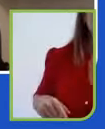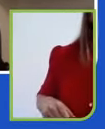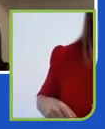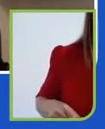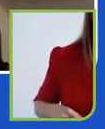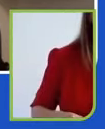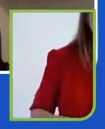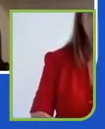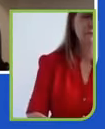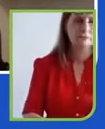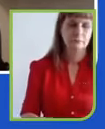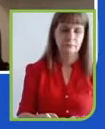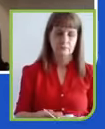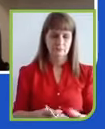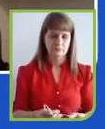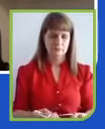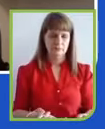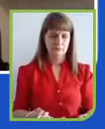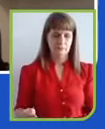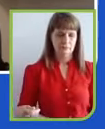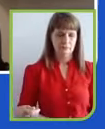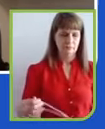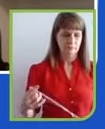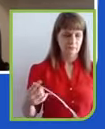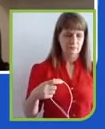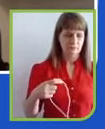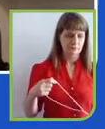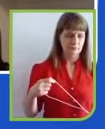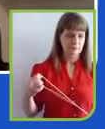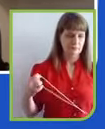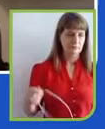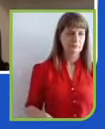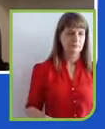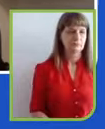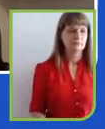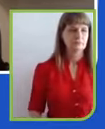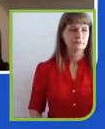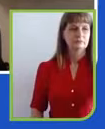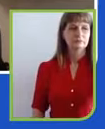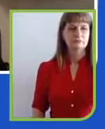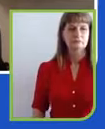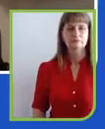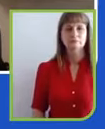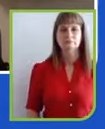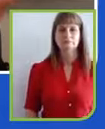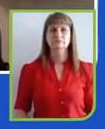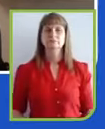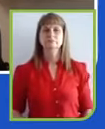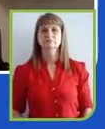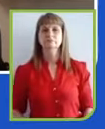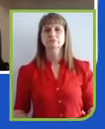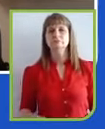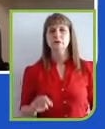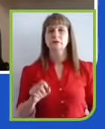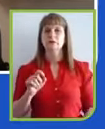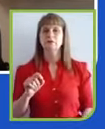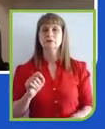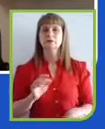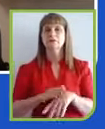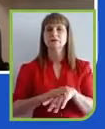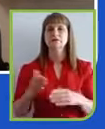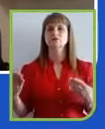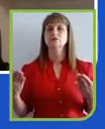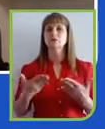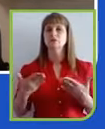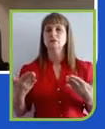não tinha como horizonte o que nós estamos vivenciando hoje. Vamos lá, Estou vendo aqui, eu